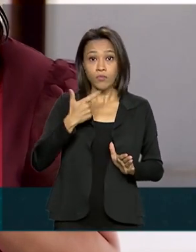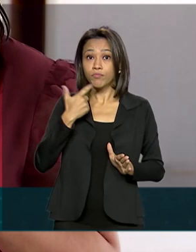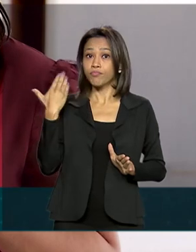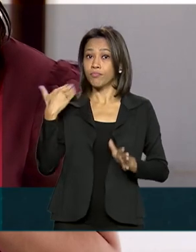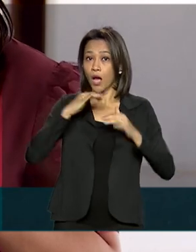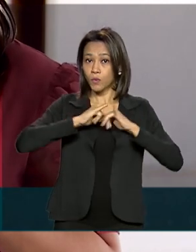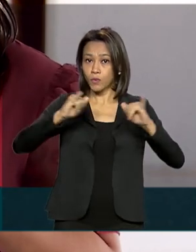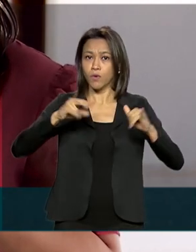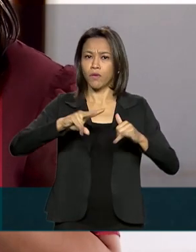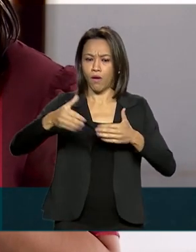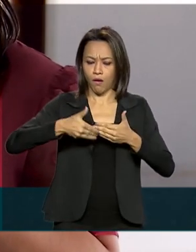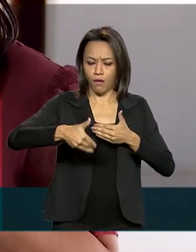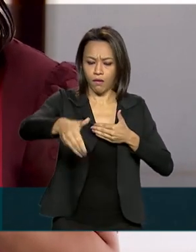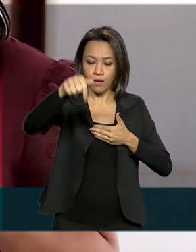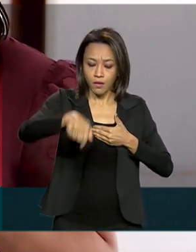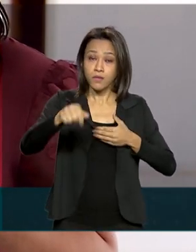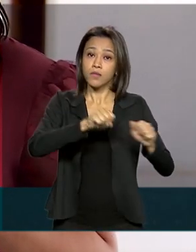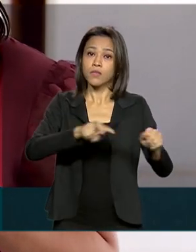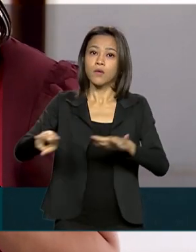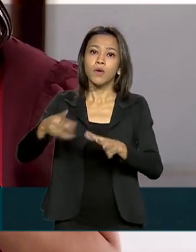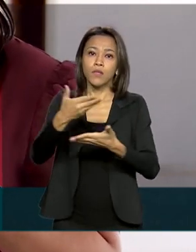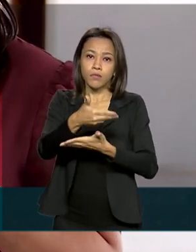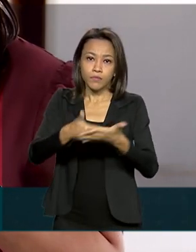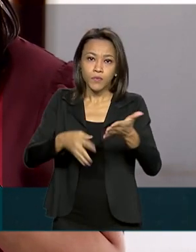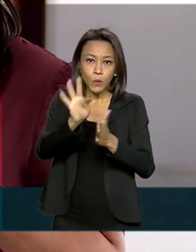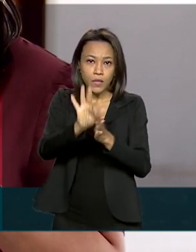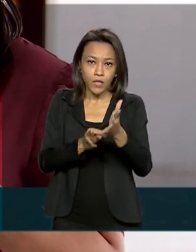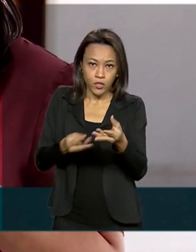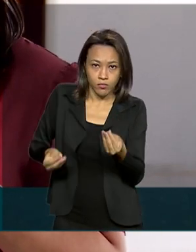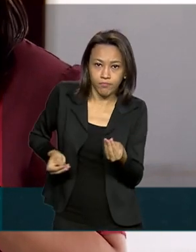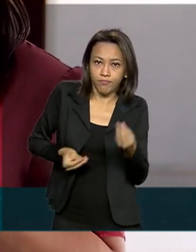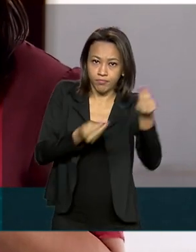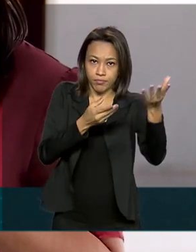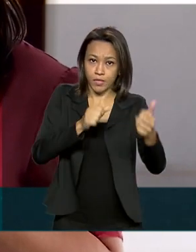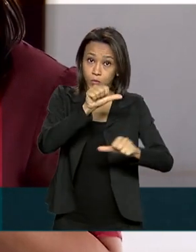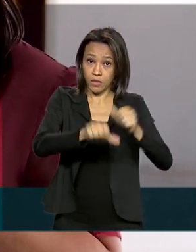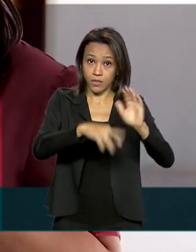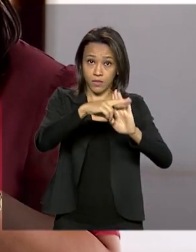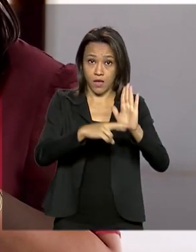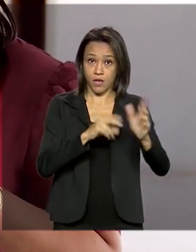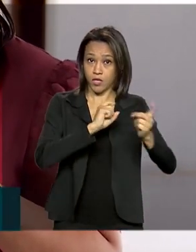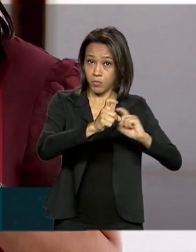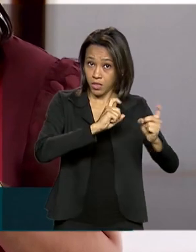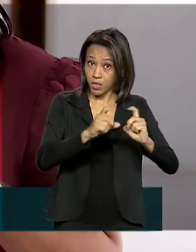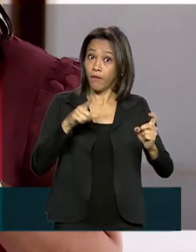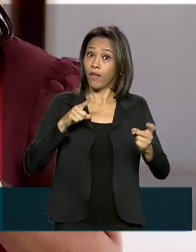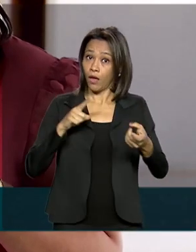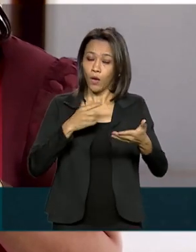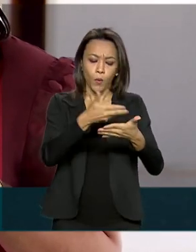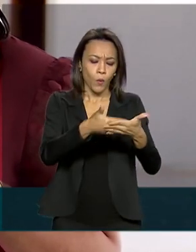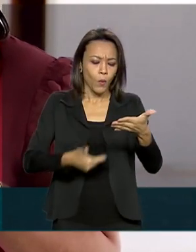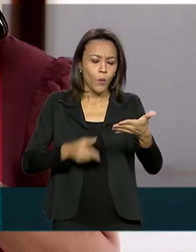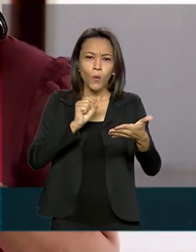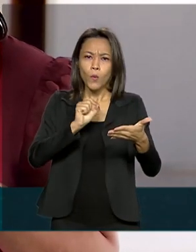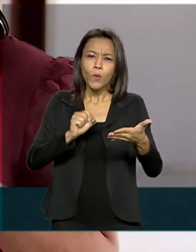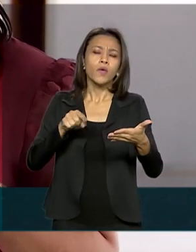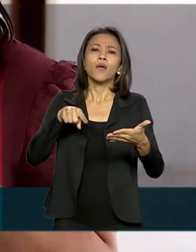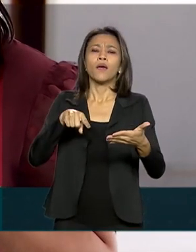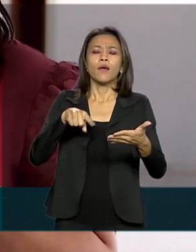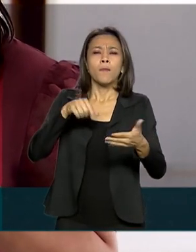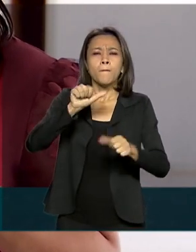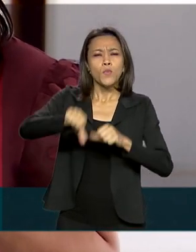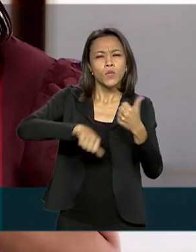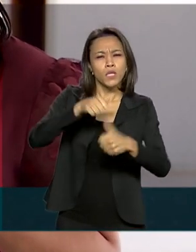ainda nesta semana ao Congresso Nacional o texto da reforma administrativa. A reforma prevê mudanças no funcionamento do serviço público.